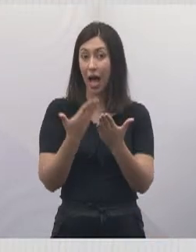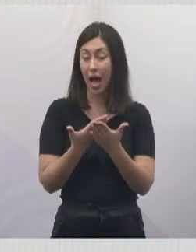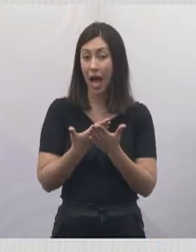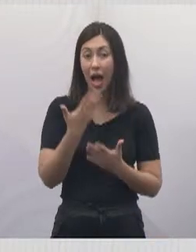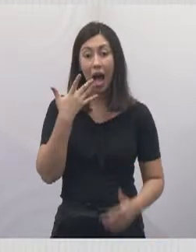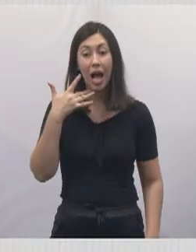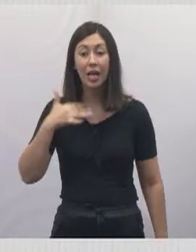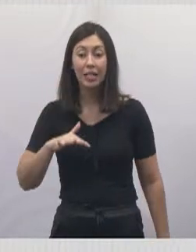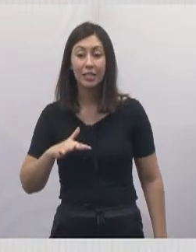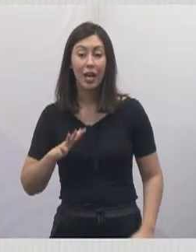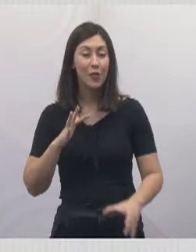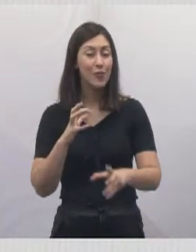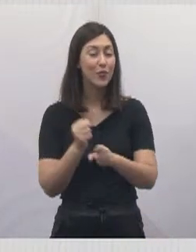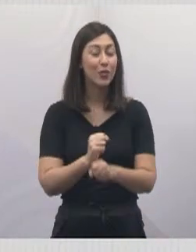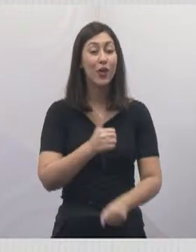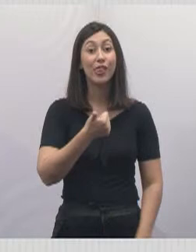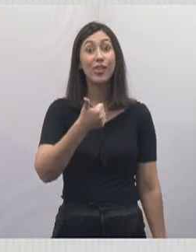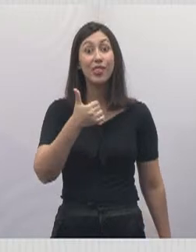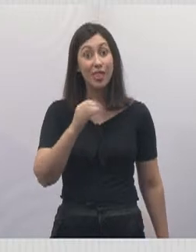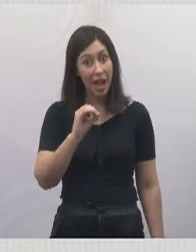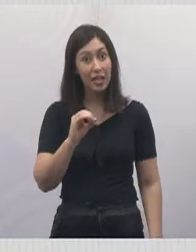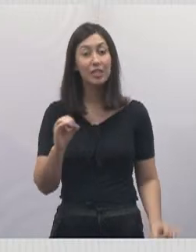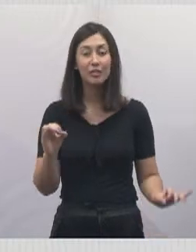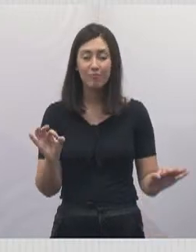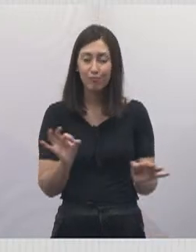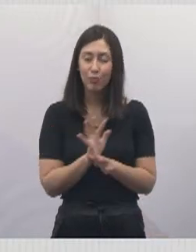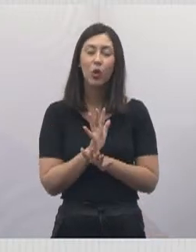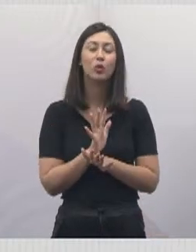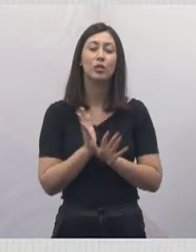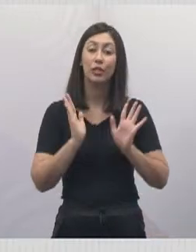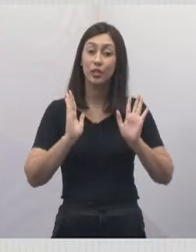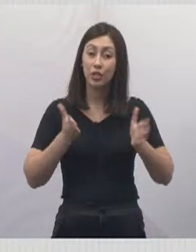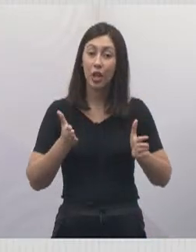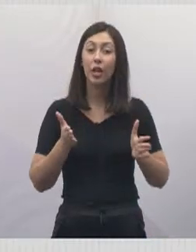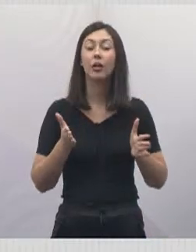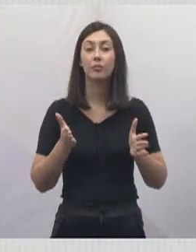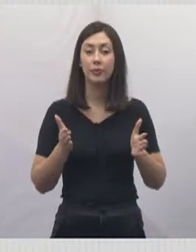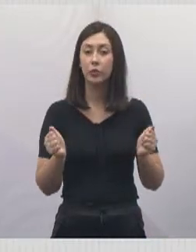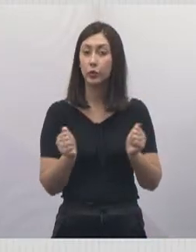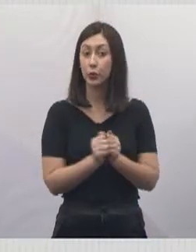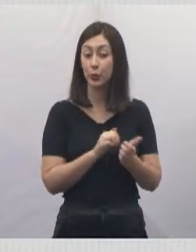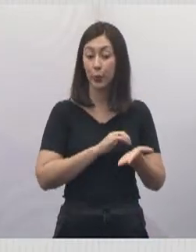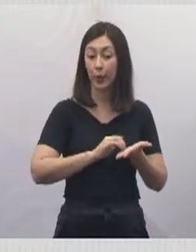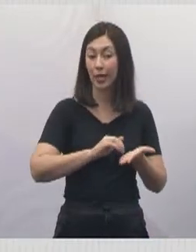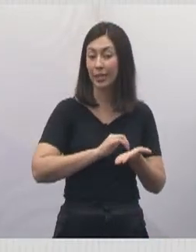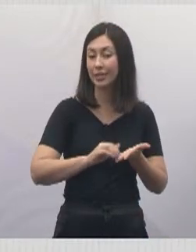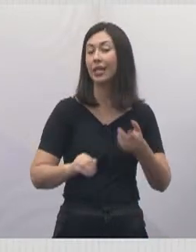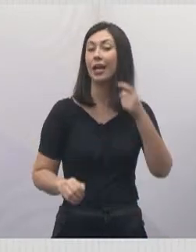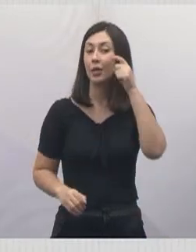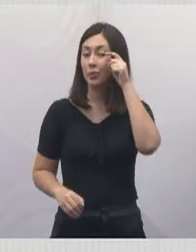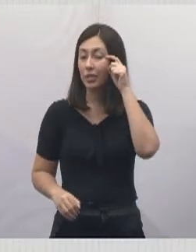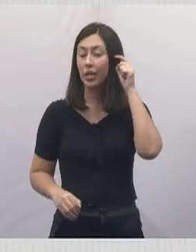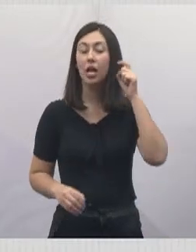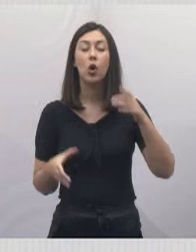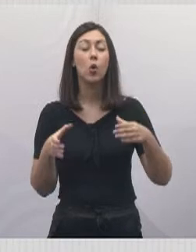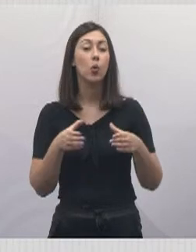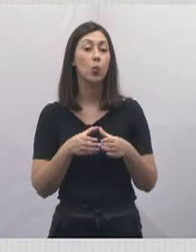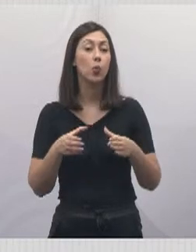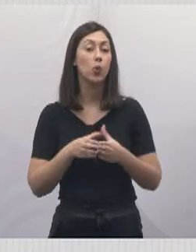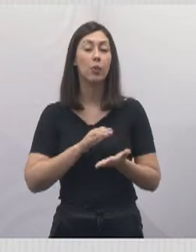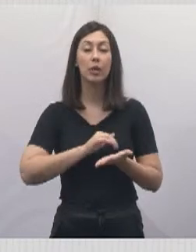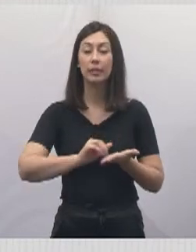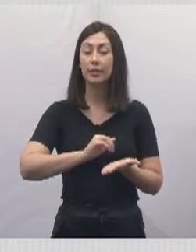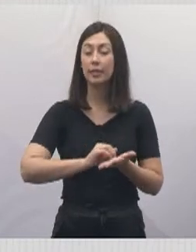é a décima creche a ser construída na gestão Isaías Santana, juntamente com a secretária Maria Tereza, e toda a equipe da